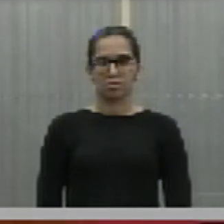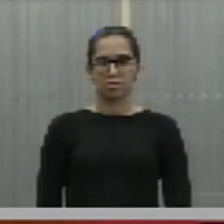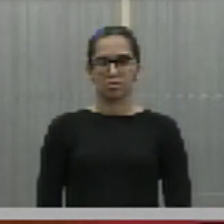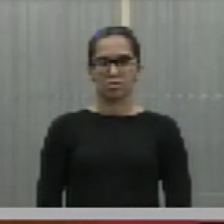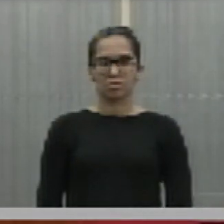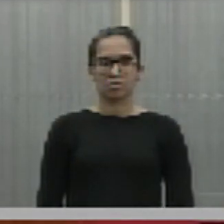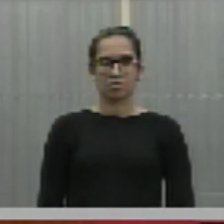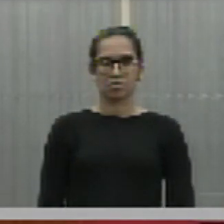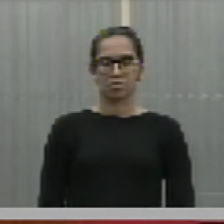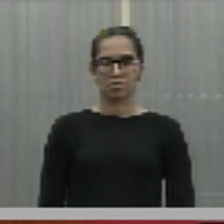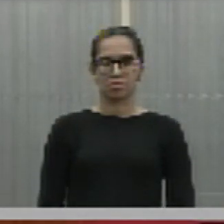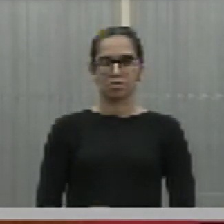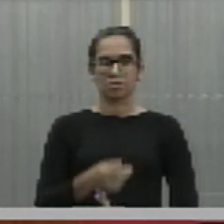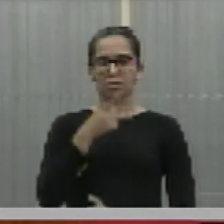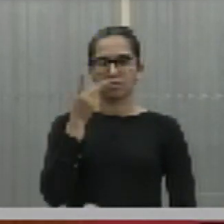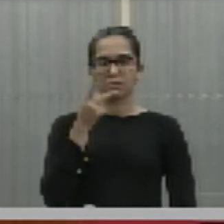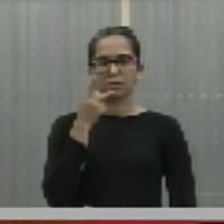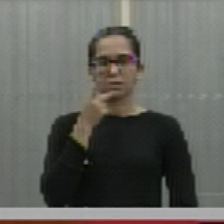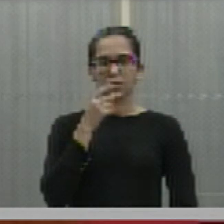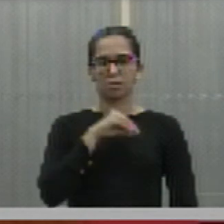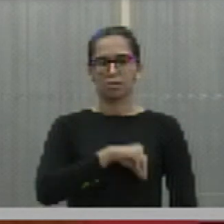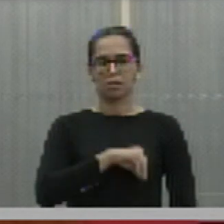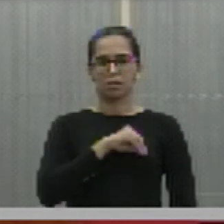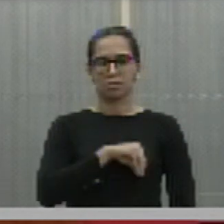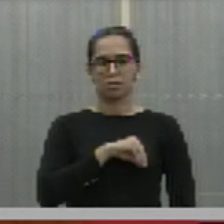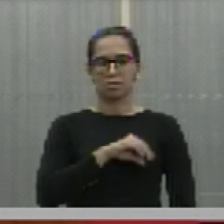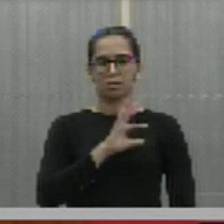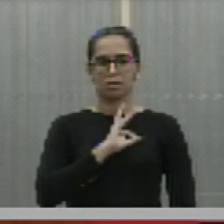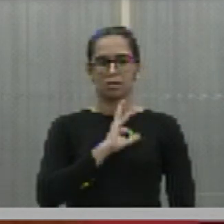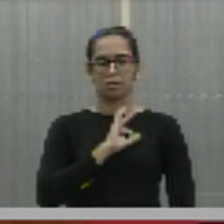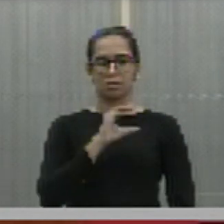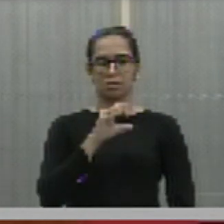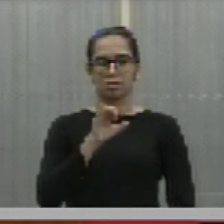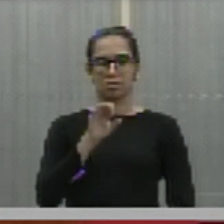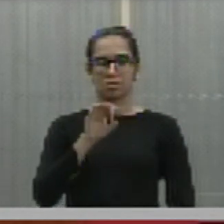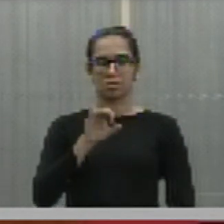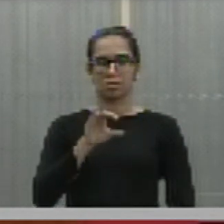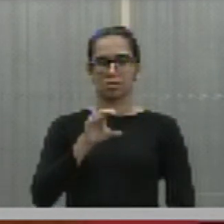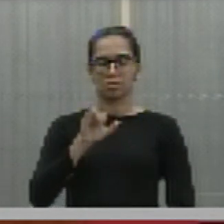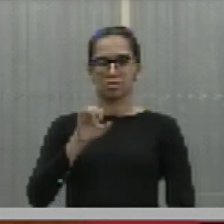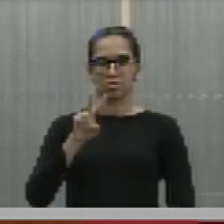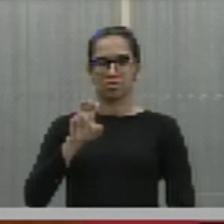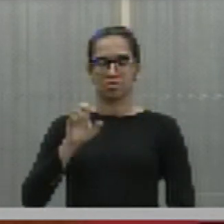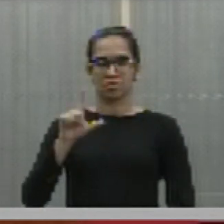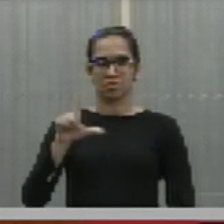Trata de gratificações relativas à polícia civil, deputado Gessivaldo Zaias.